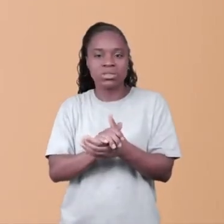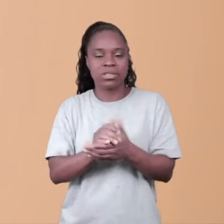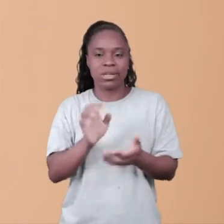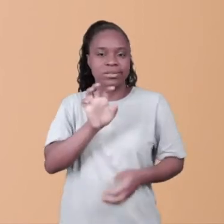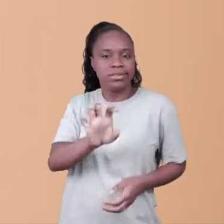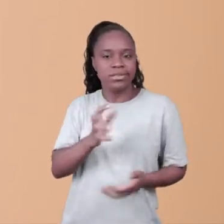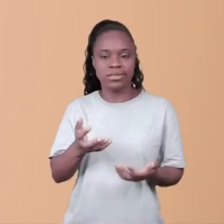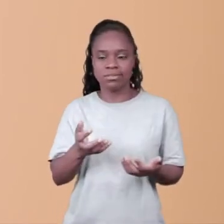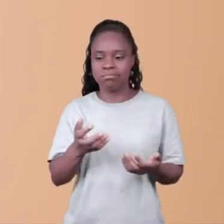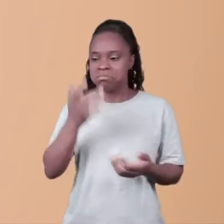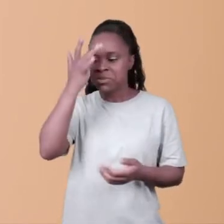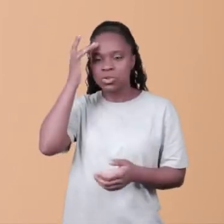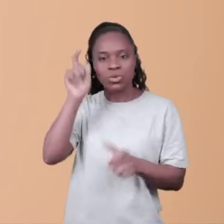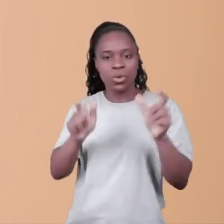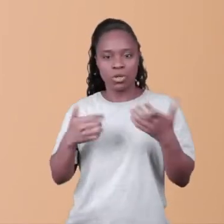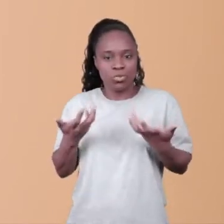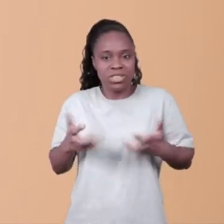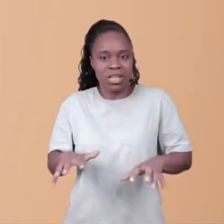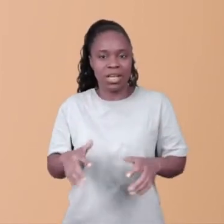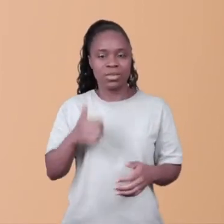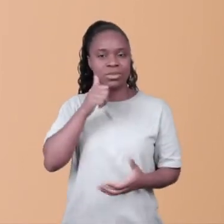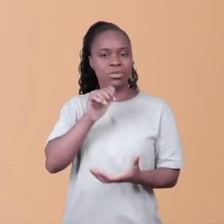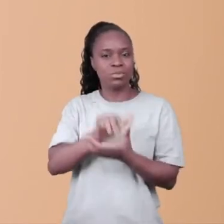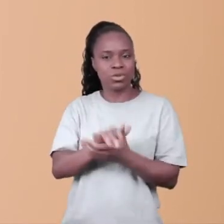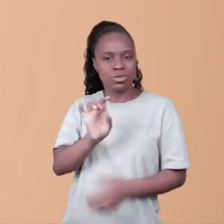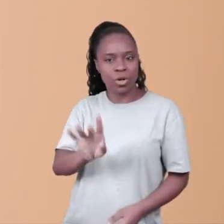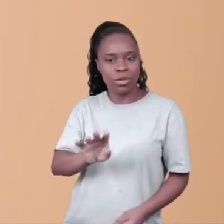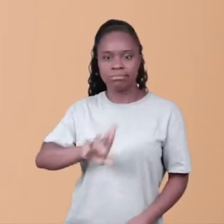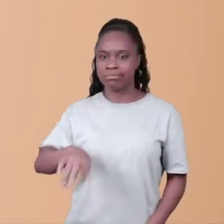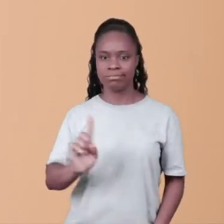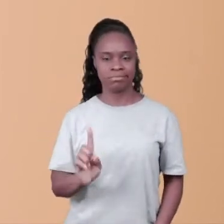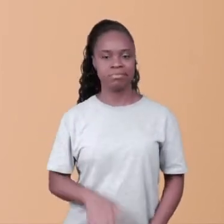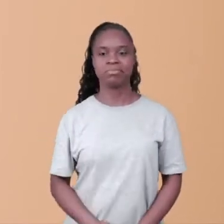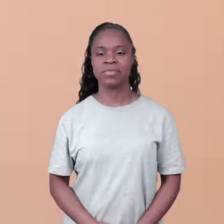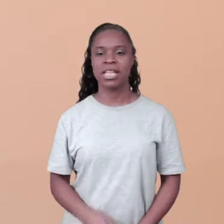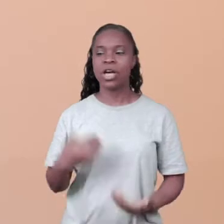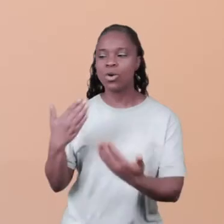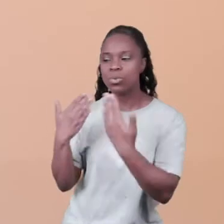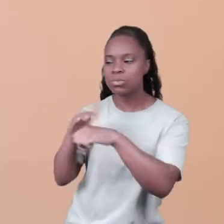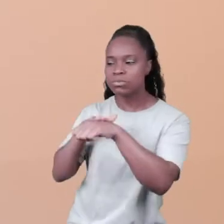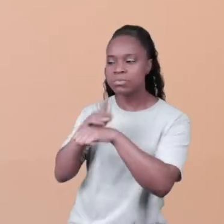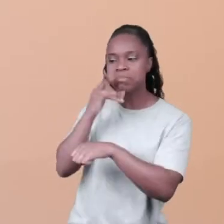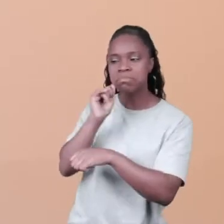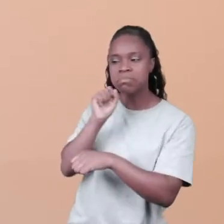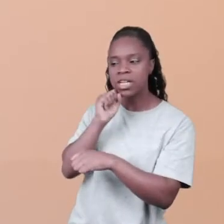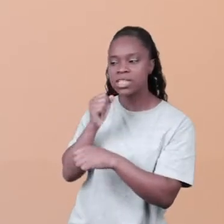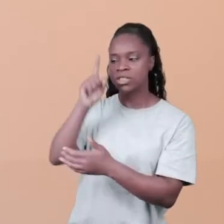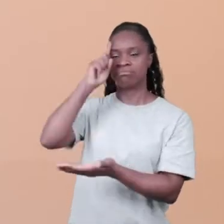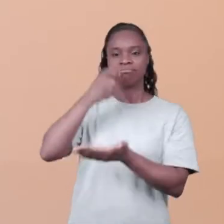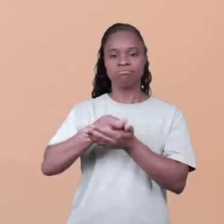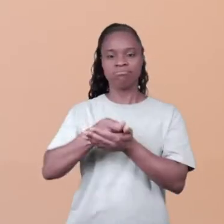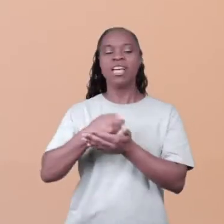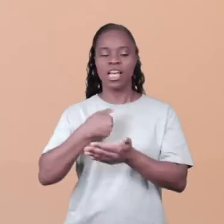esposas, digamos assim. E eu não queria isso para a minha vida, só ser esposa de alguém. Então, eu junto com os meus pais, a